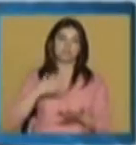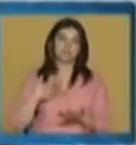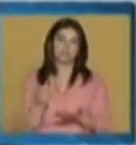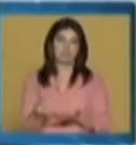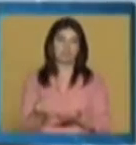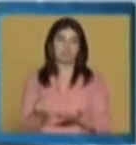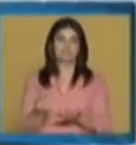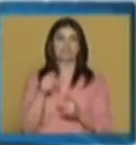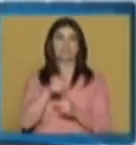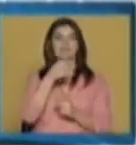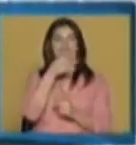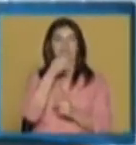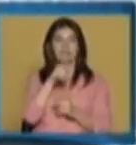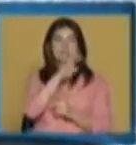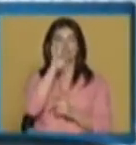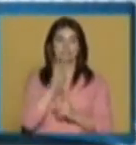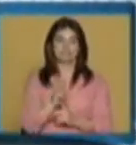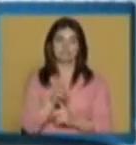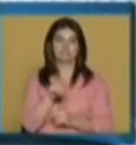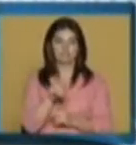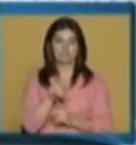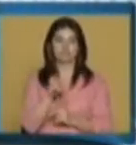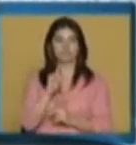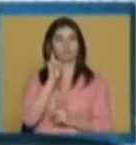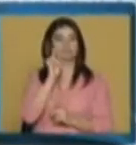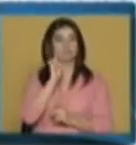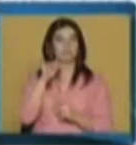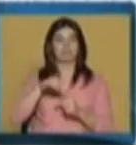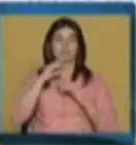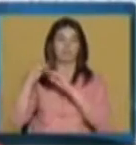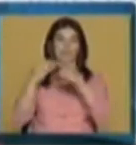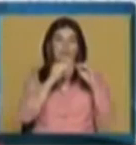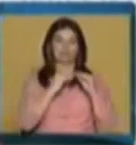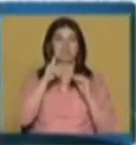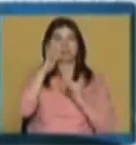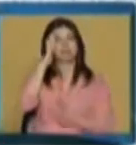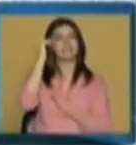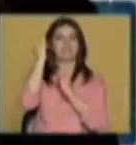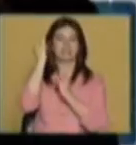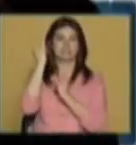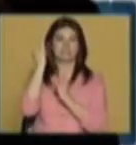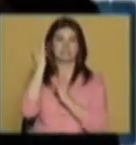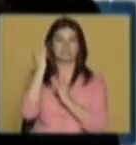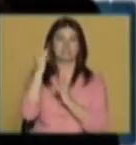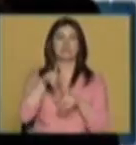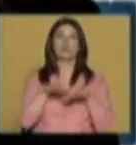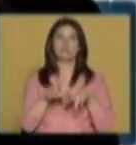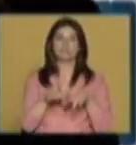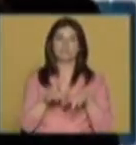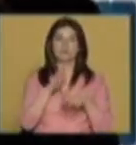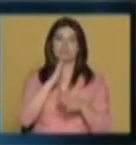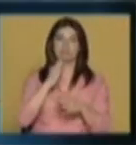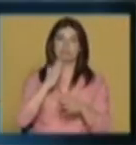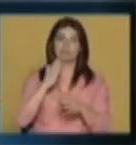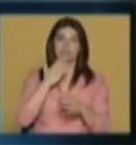Falando exatamente desta questão, deste aspecto que eu acho que é basilar nesta nossa conversa, o da criatividade. Os computadores permitem uma